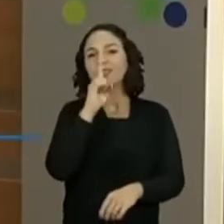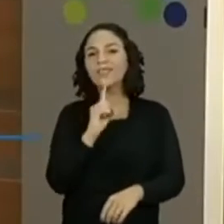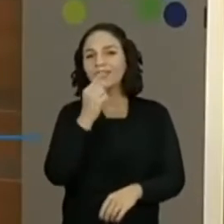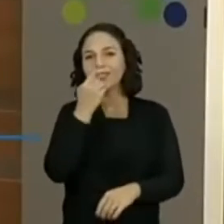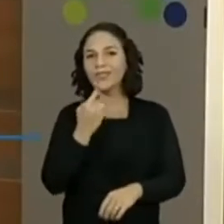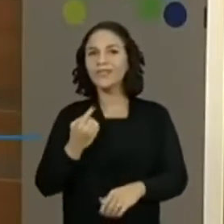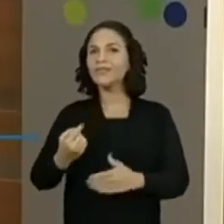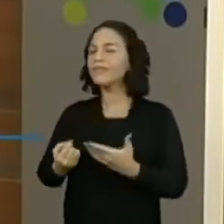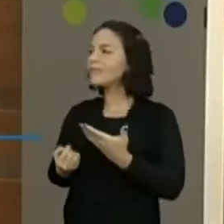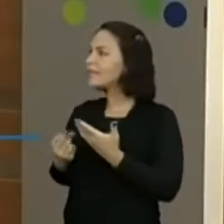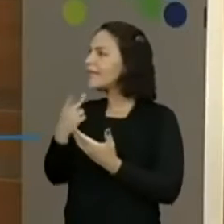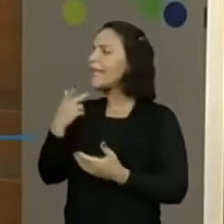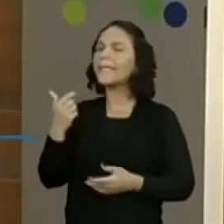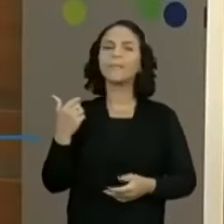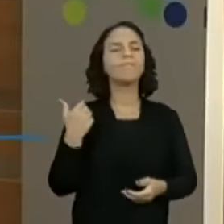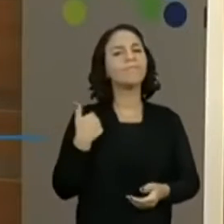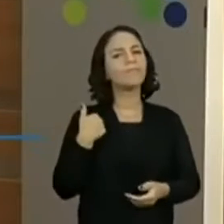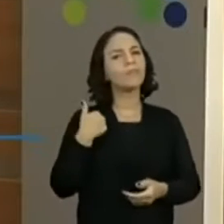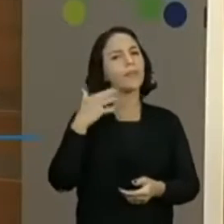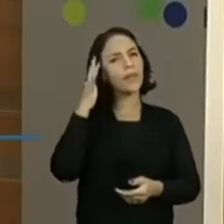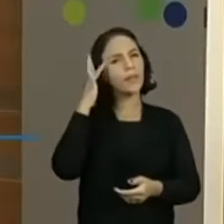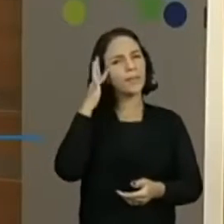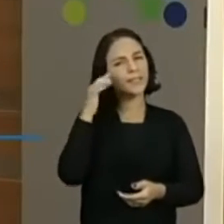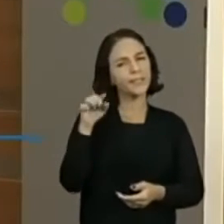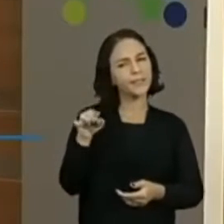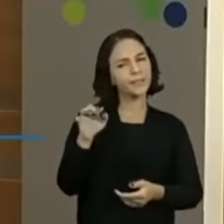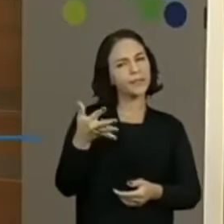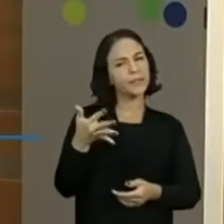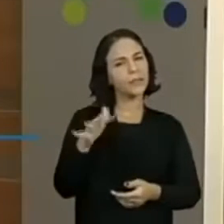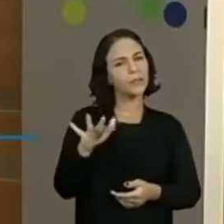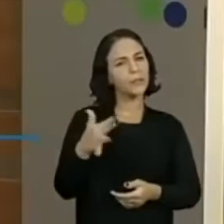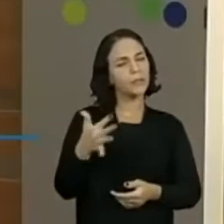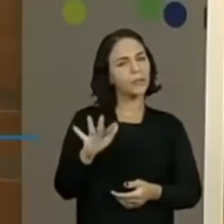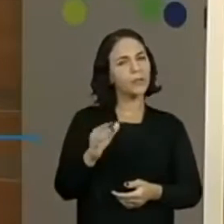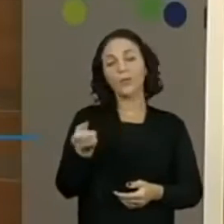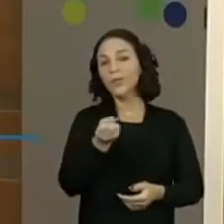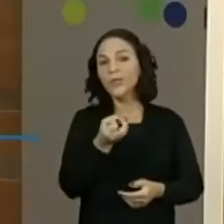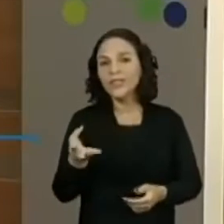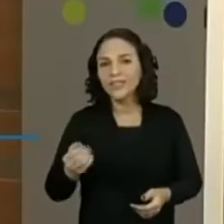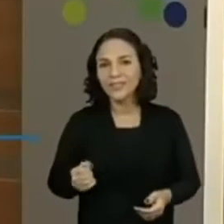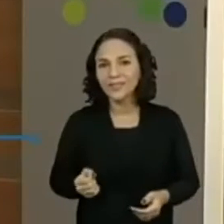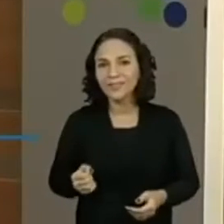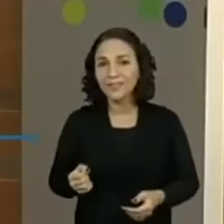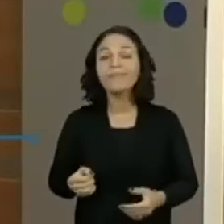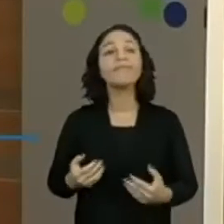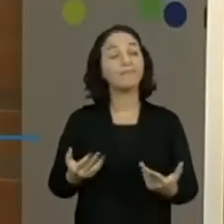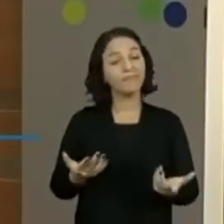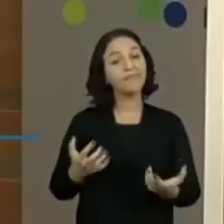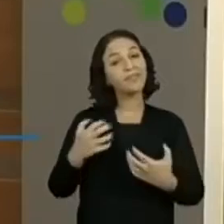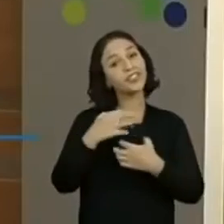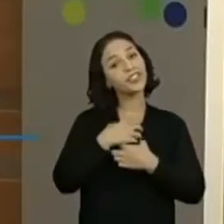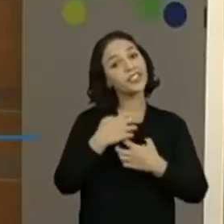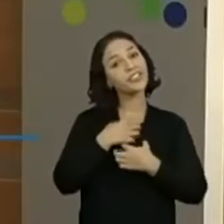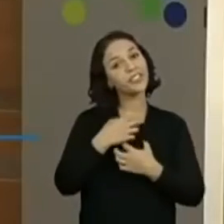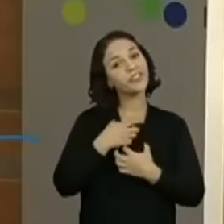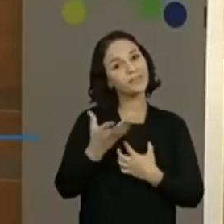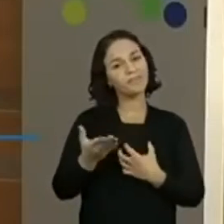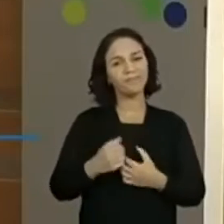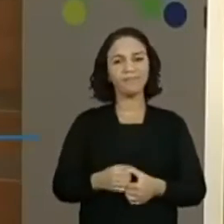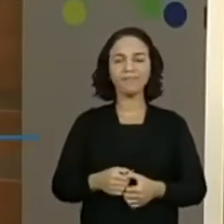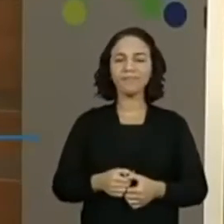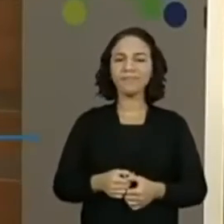e falar, ah, eu imagino, eu estimo que aí deve ter tantos palitos. É uma forma de estimar, tá bom?